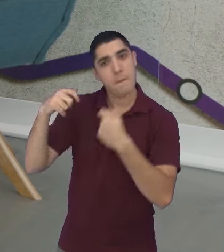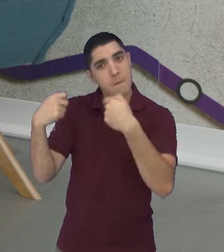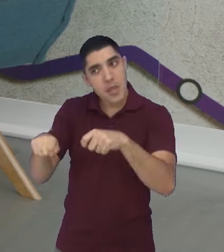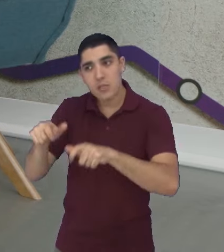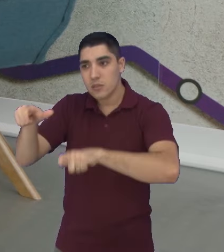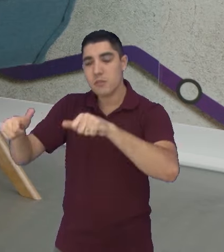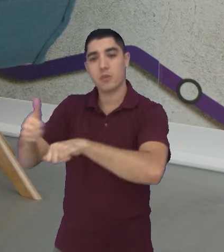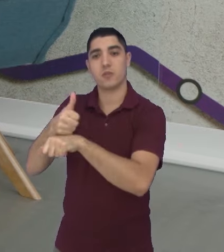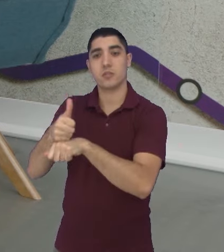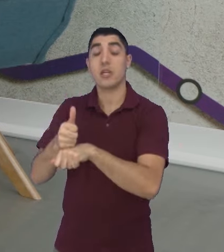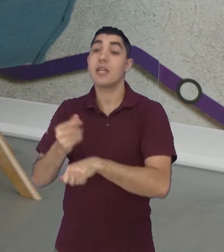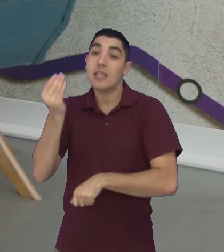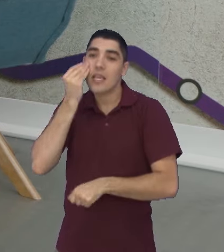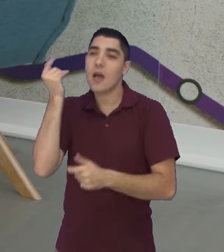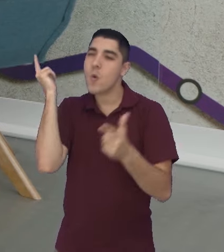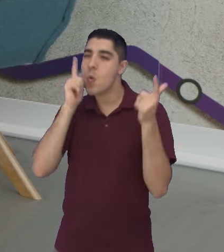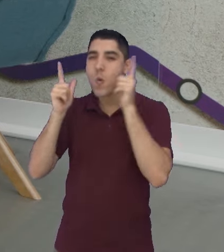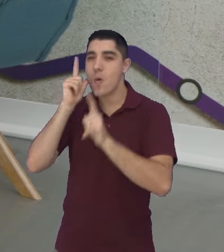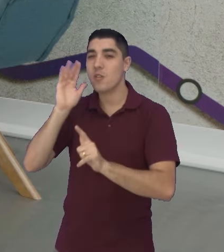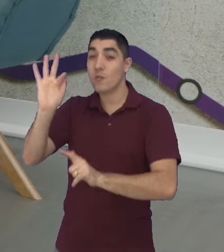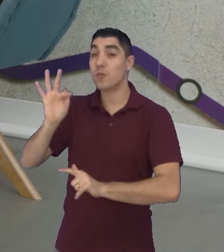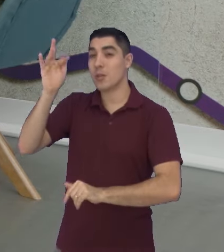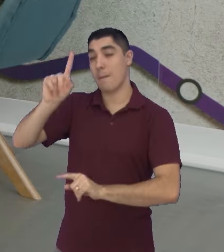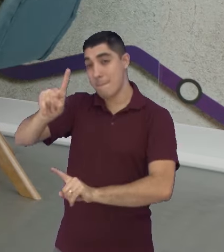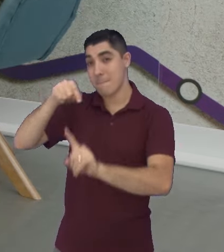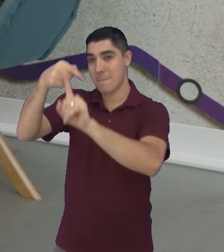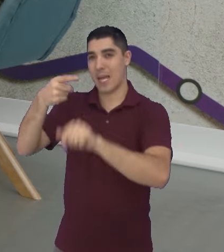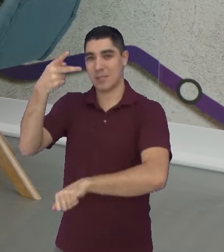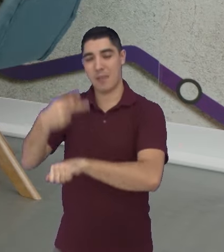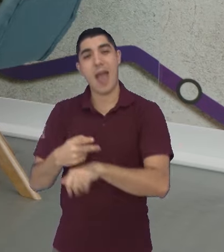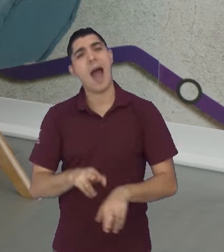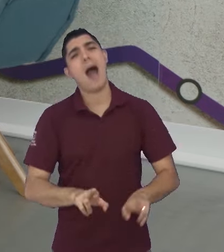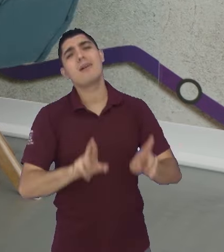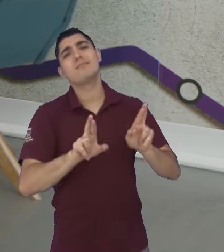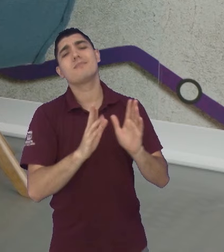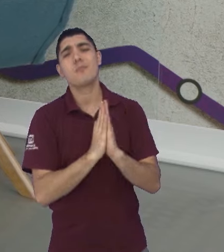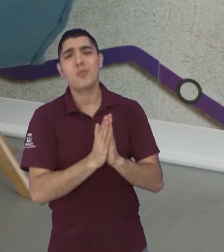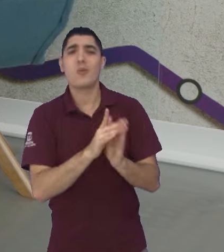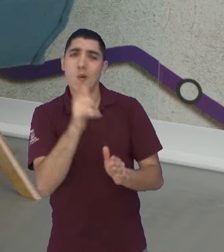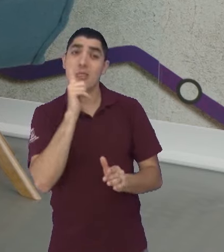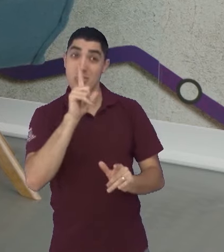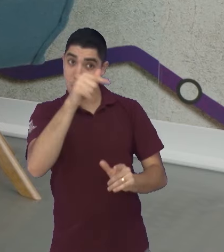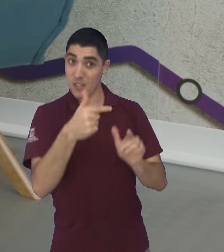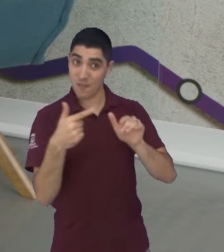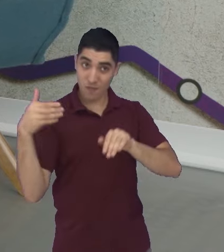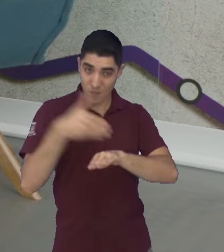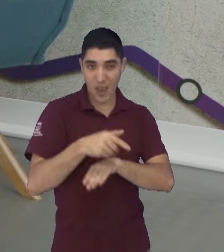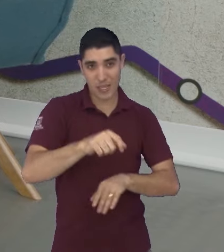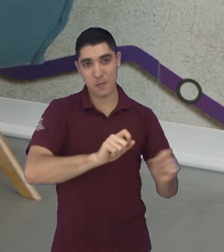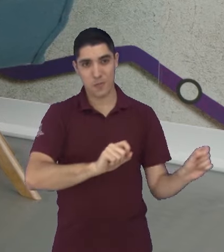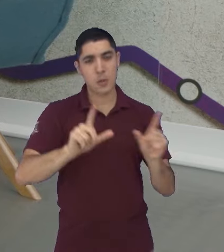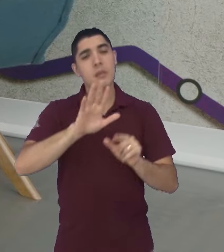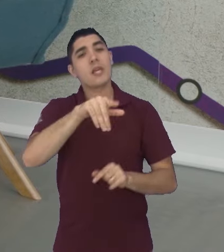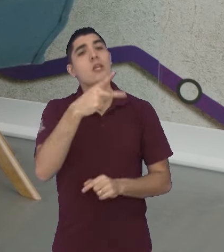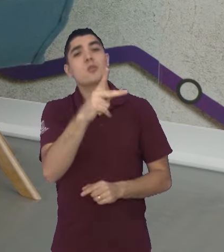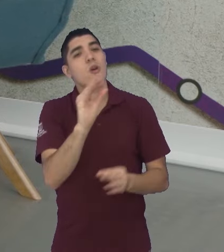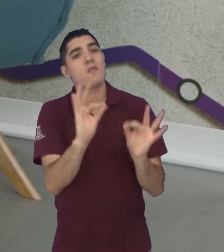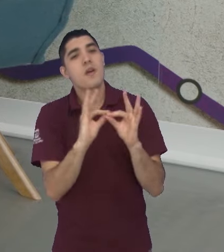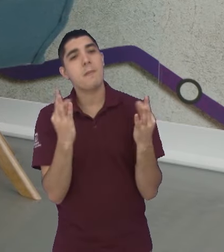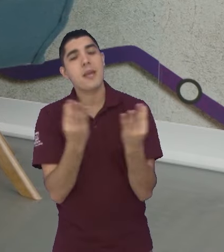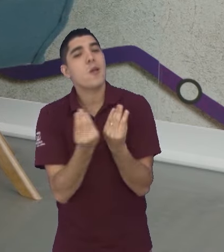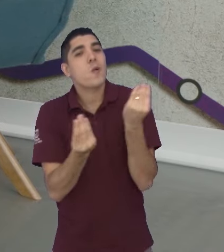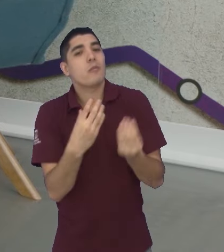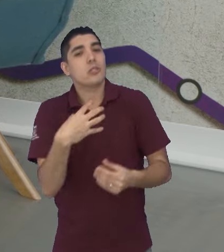a gente vai trazer mais prêmio para a região também. Ai, por favor, Traga, você vem aqui contar para a Com certeza. E como é que ele dá com a família, com tudo isso?